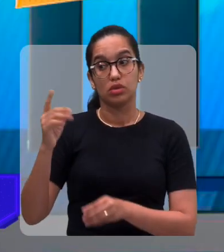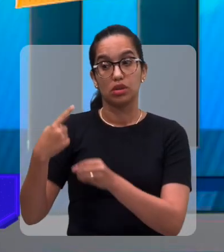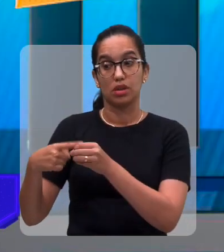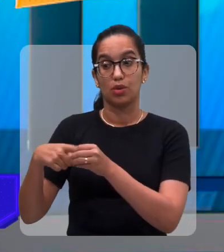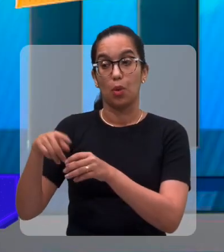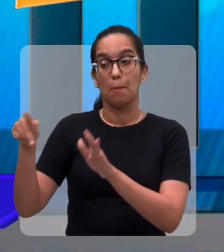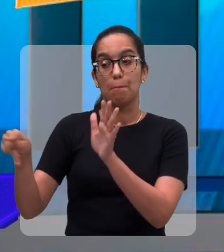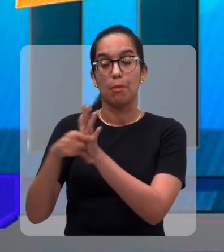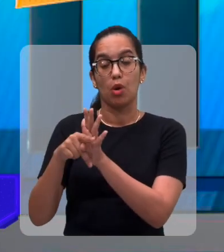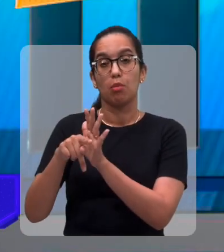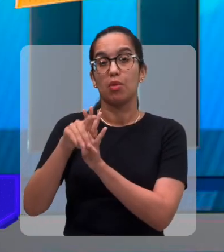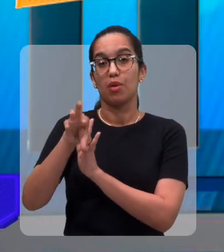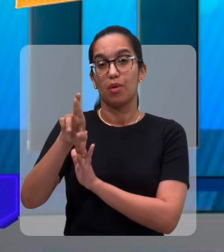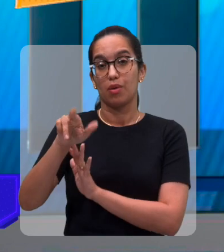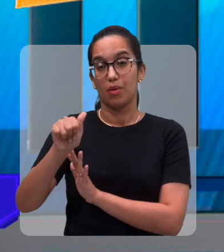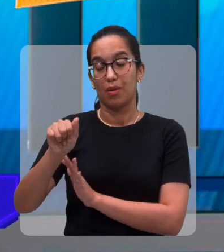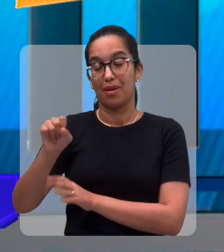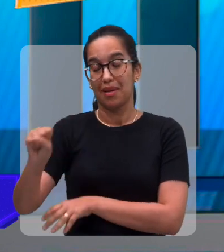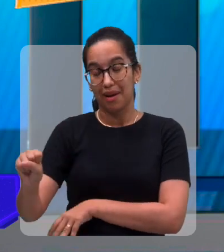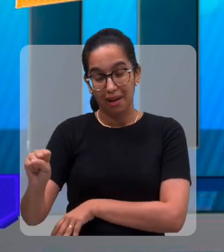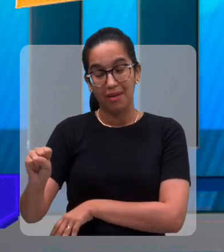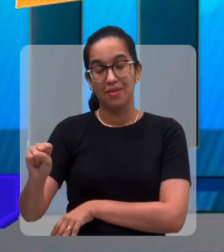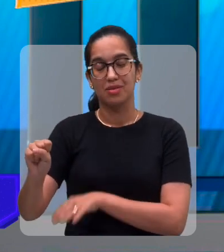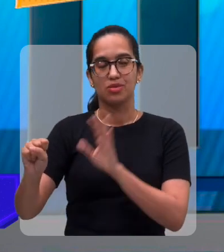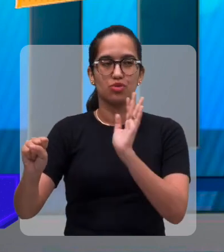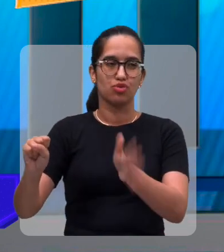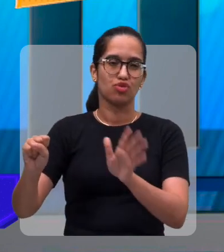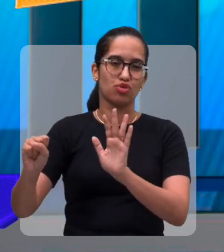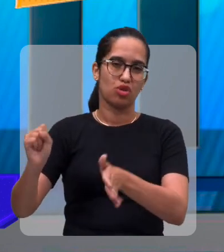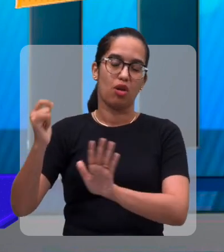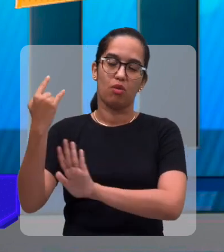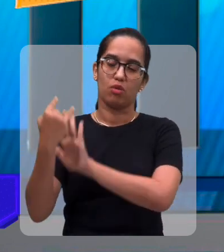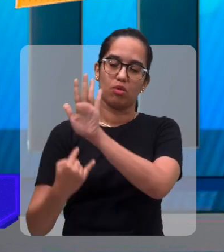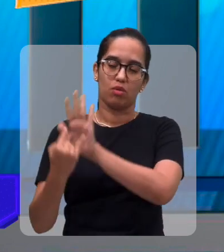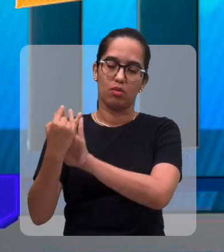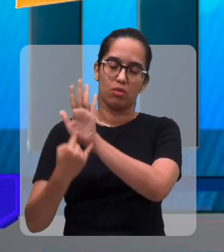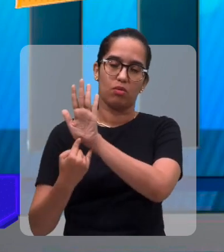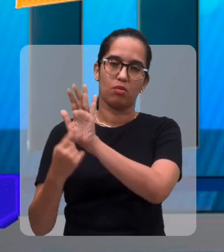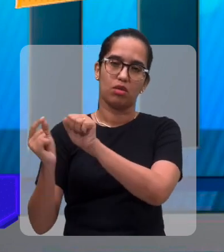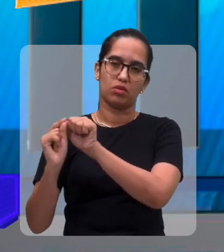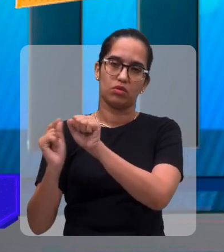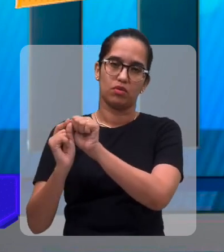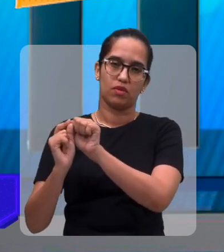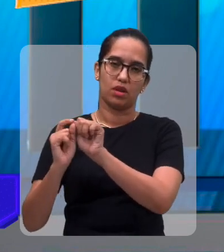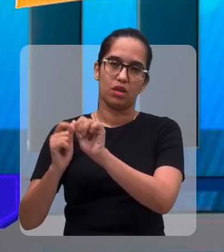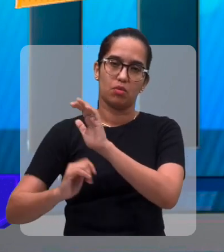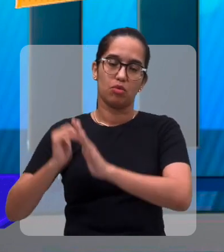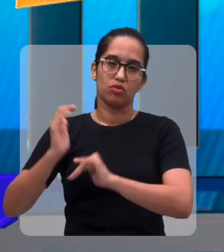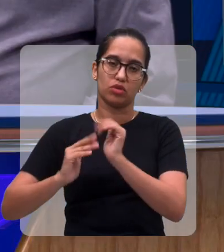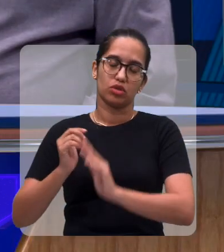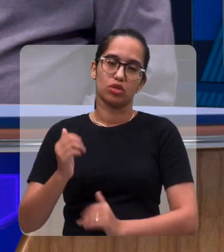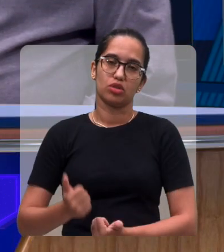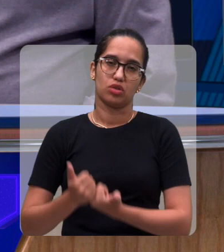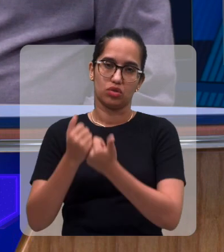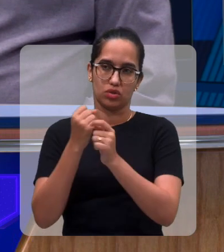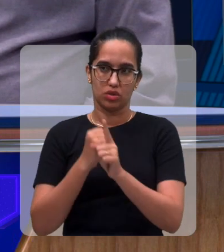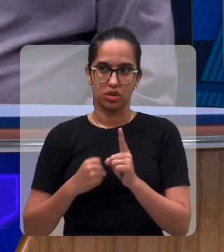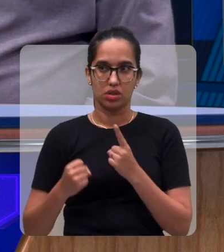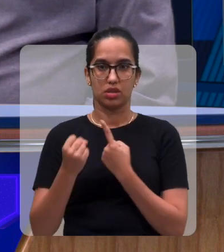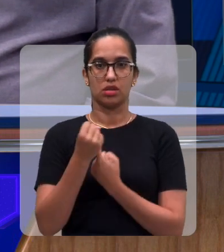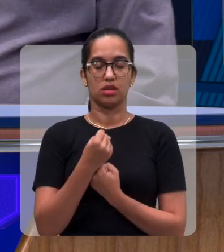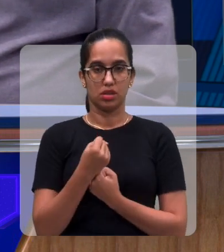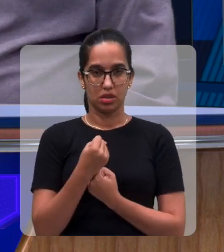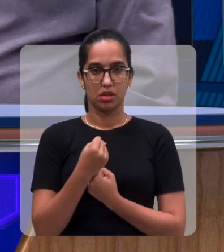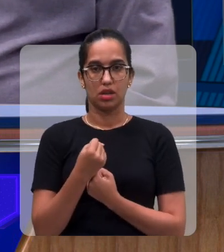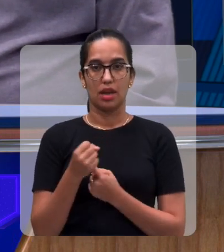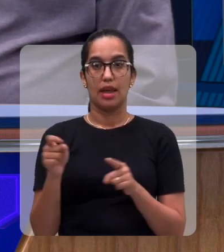no CRAS, do interior da pessoa, já deve vir preenchido pelo assistente social. Pronto. Vamos lá. é a diferença. E se